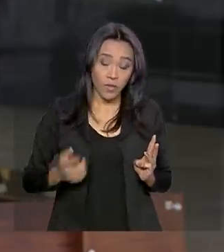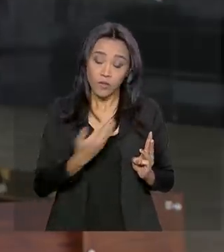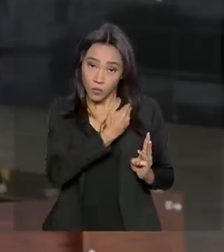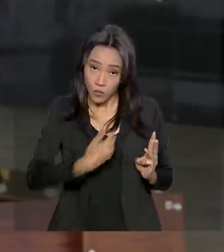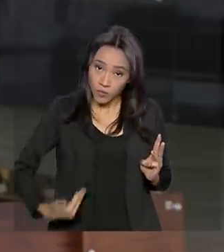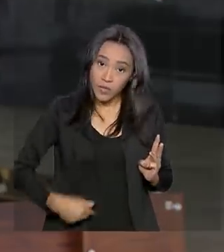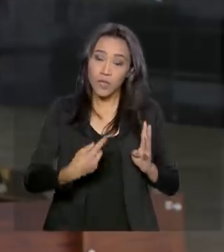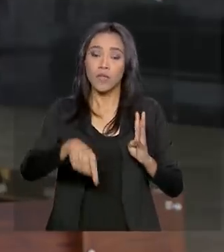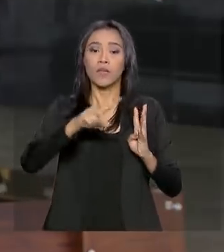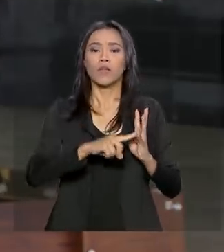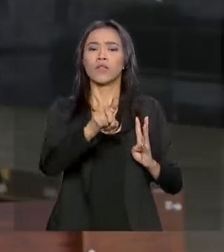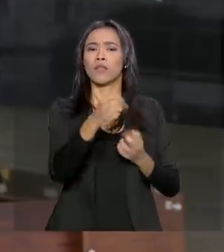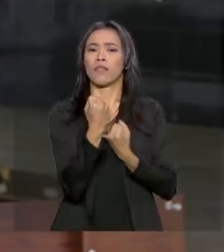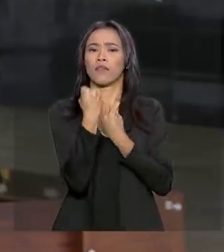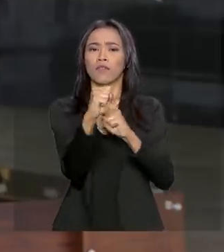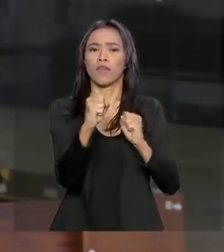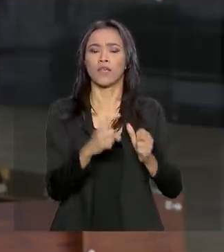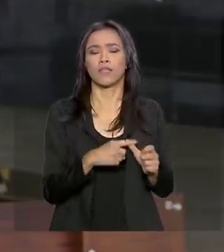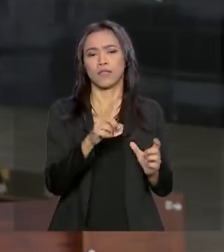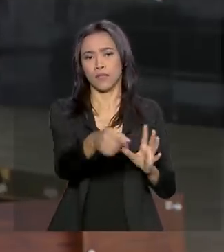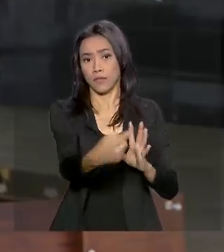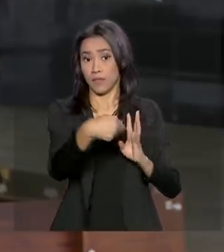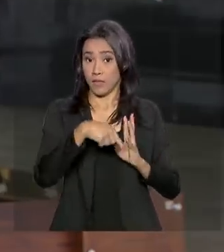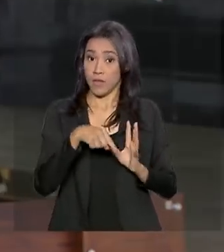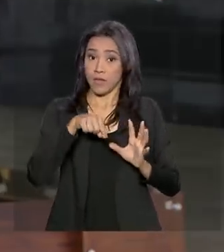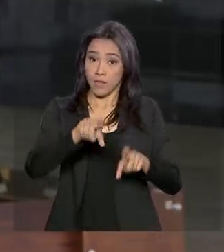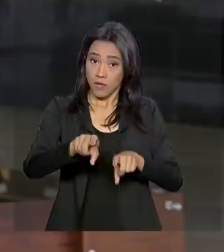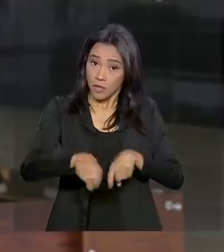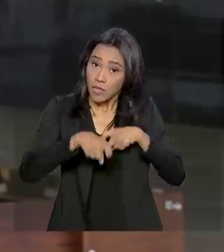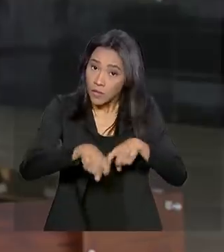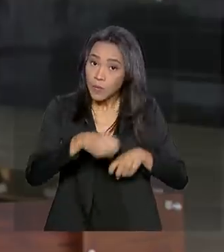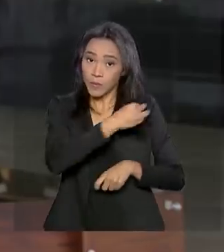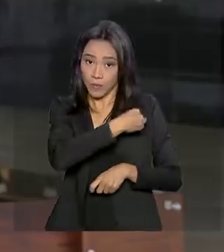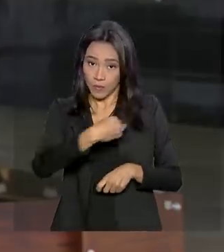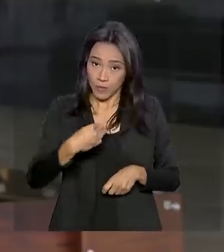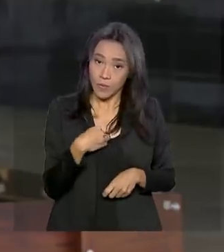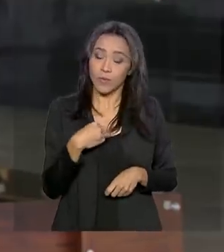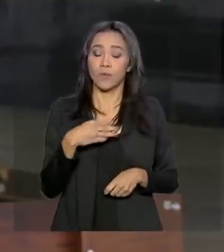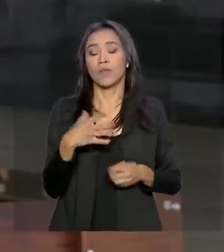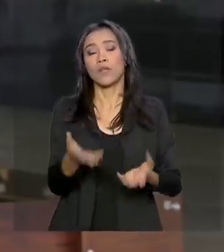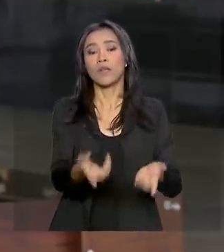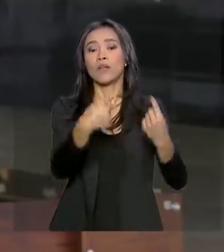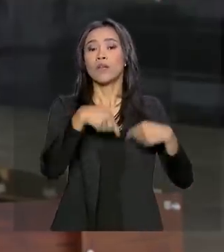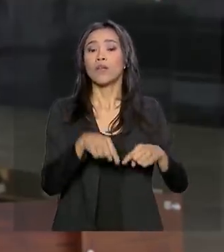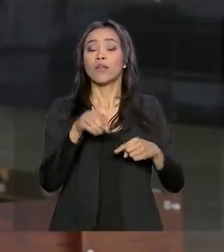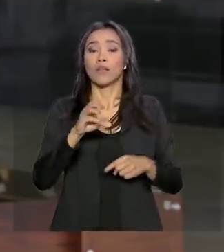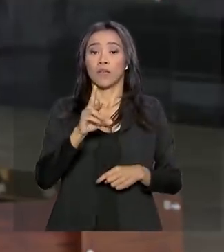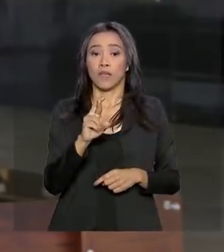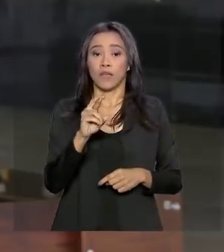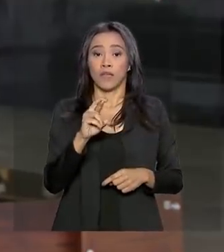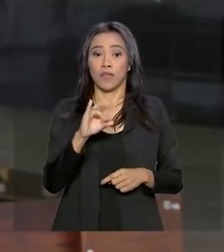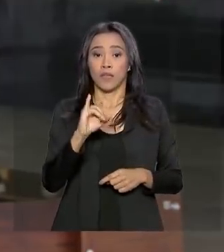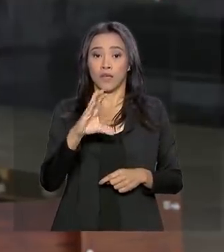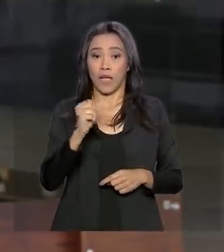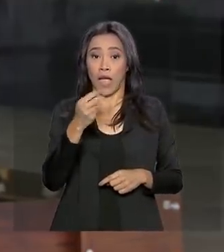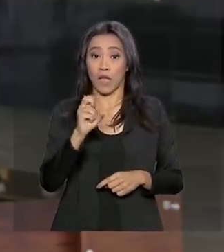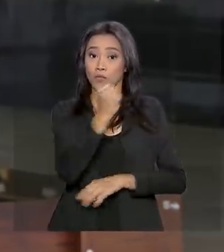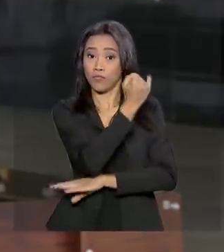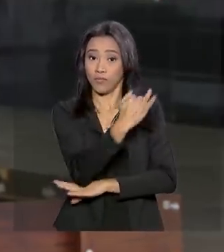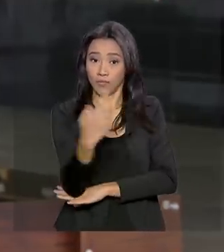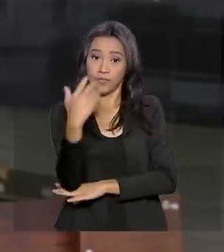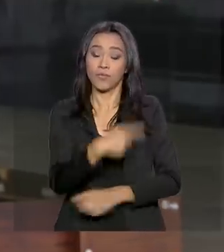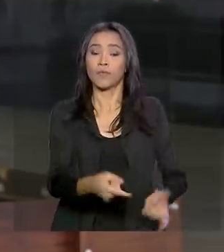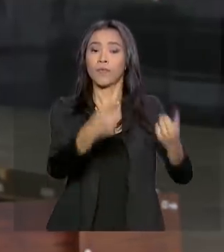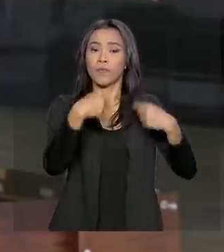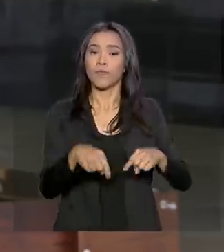Fernando Azevedo, da Defesa, Tereza Cristina, da Agricultura, Pecuária e Abastecimento, Ricardo Salles, do Meio Ambiente, Damaris